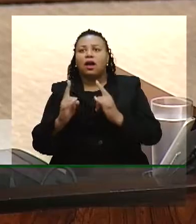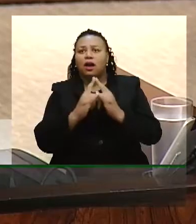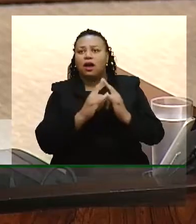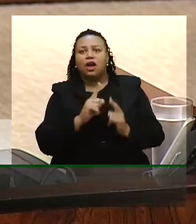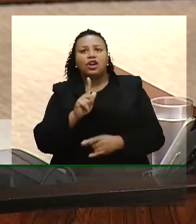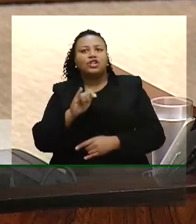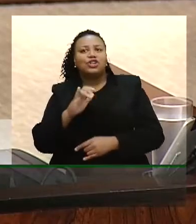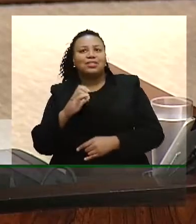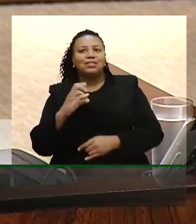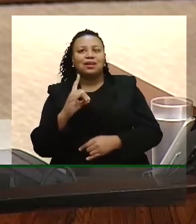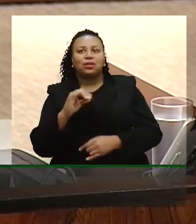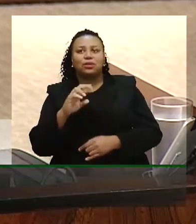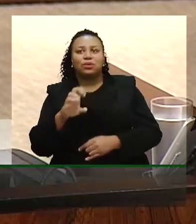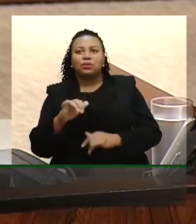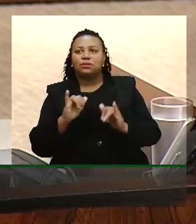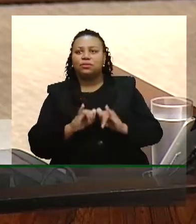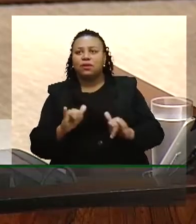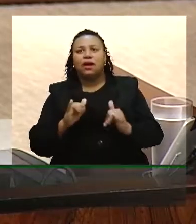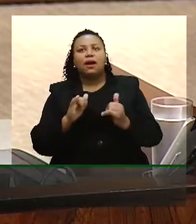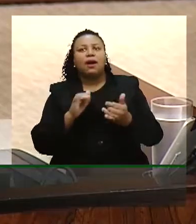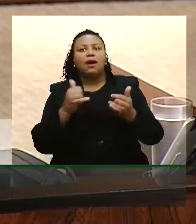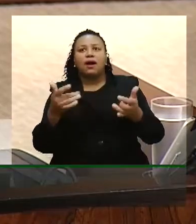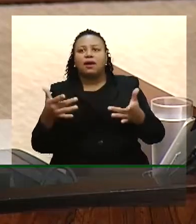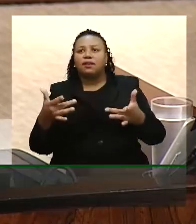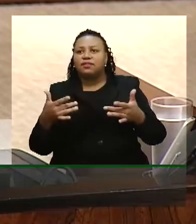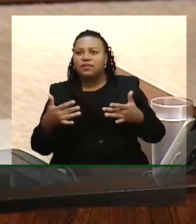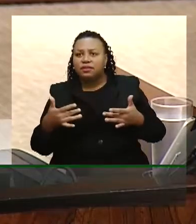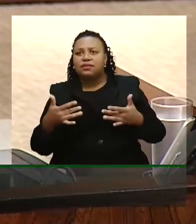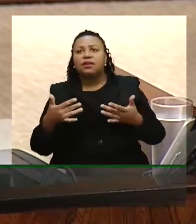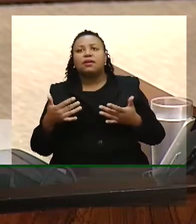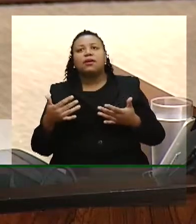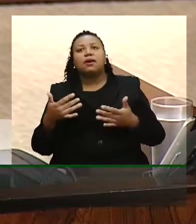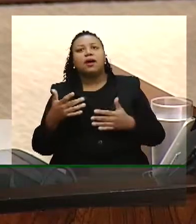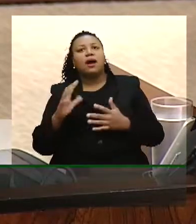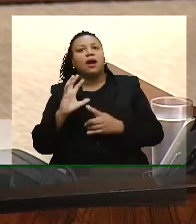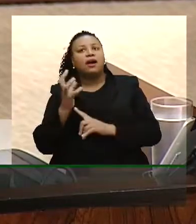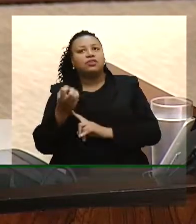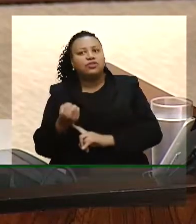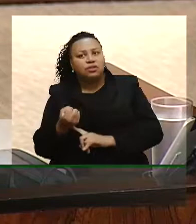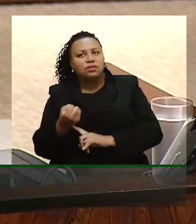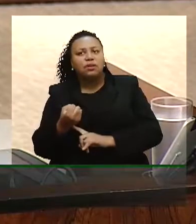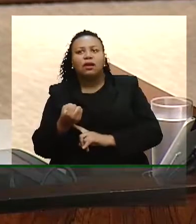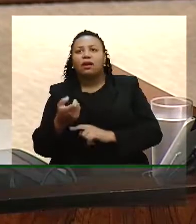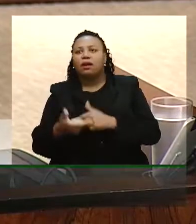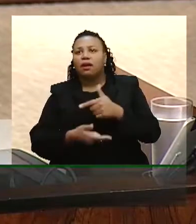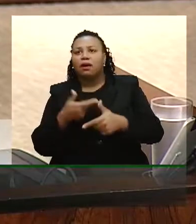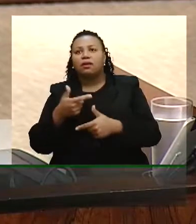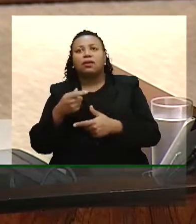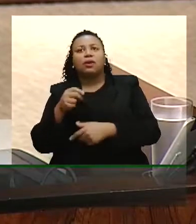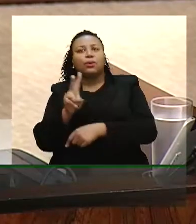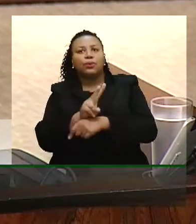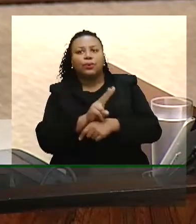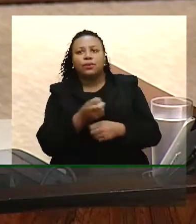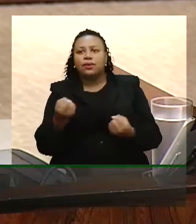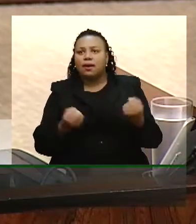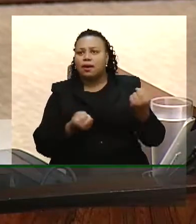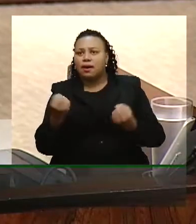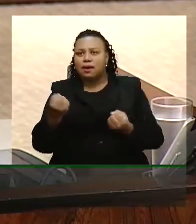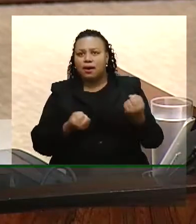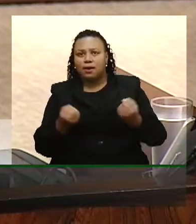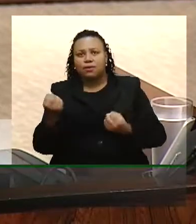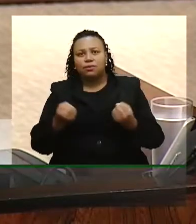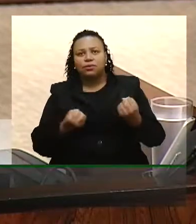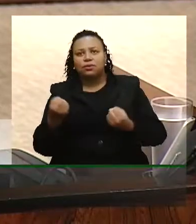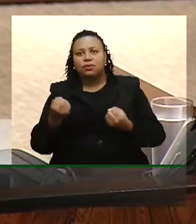de propaganda, arquivistas, artistas, atuários, guardadores e veículos